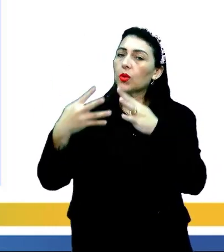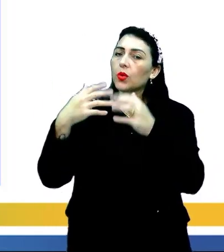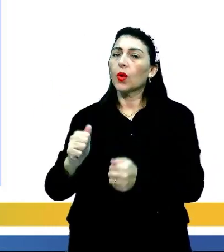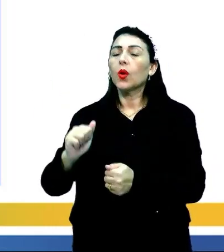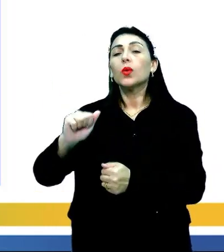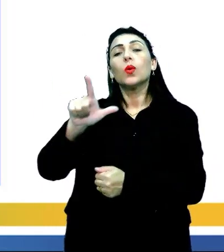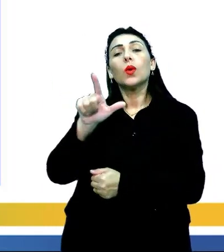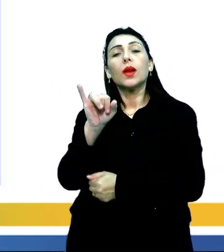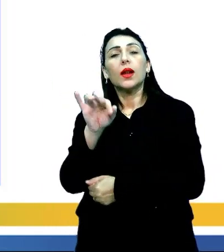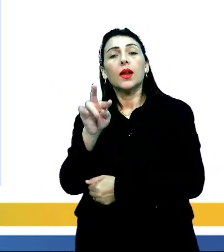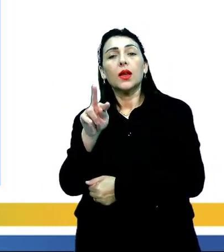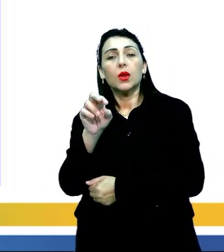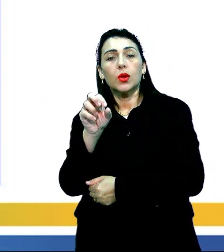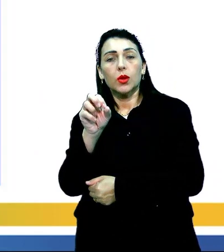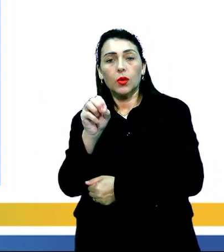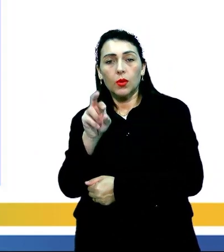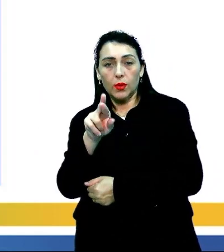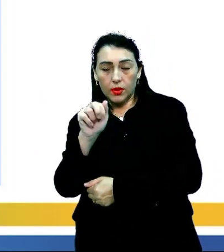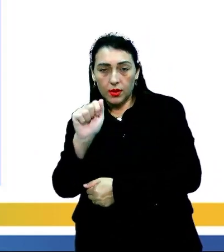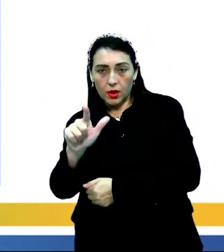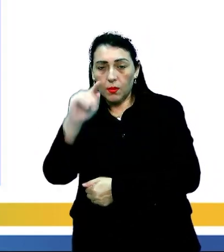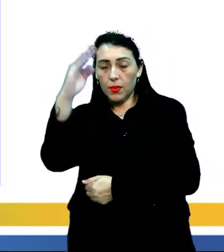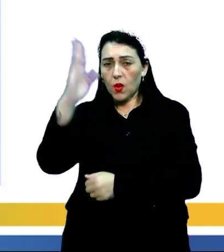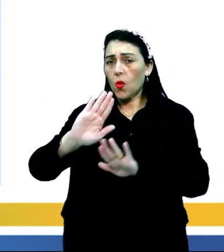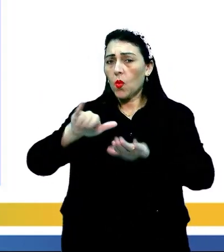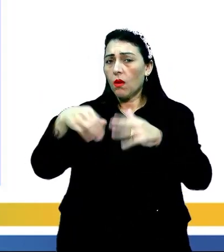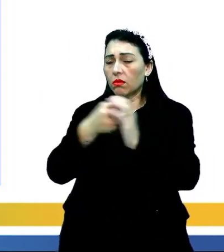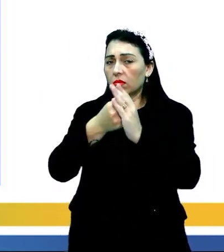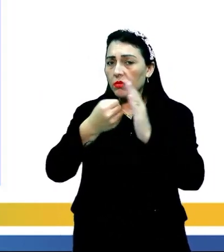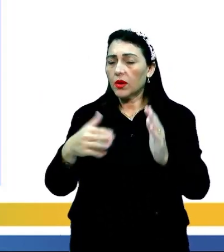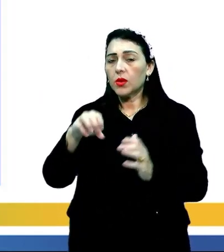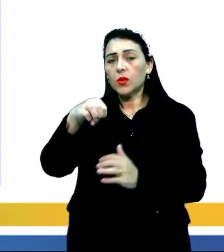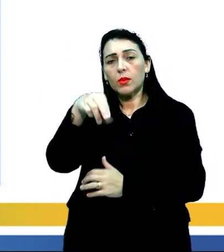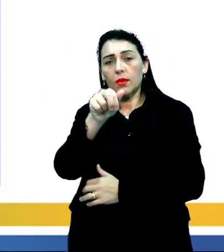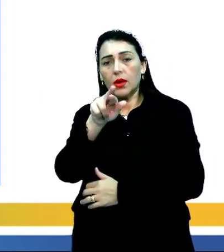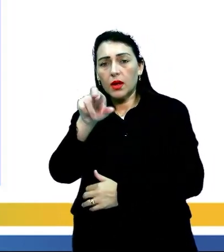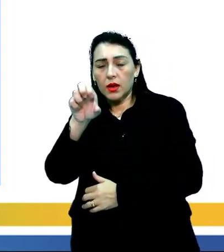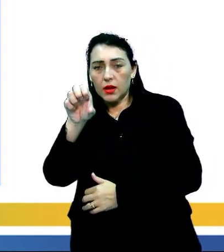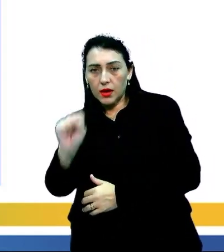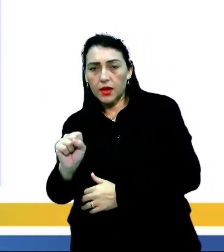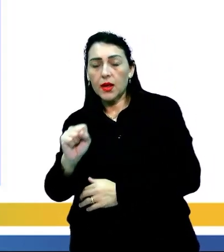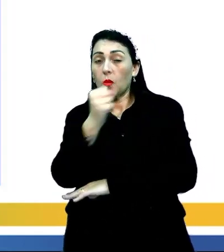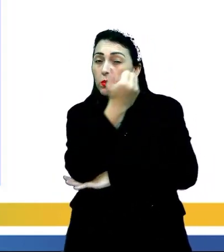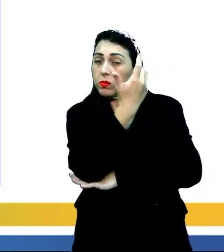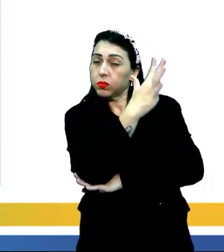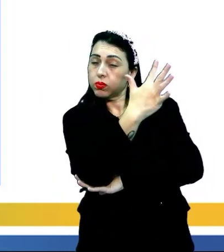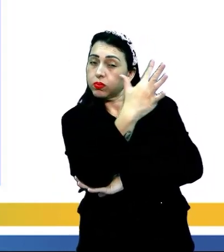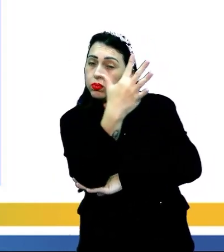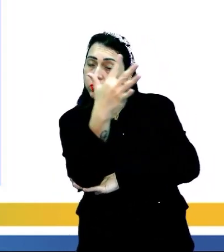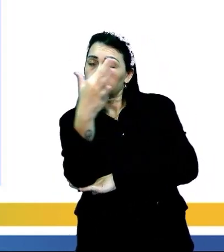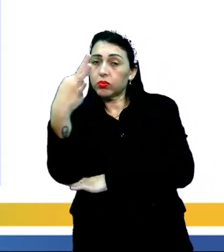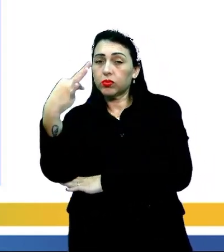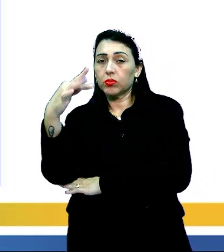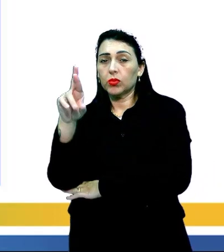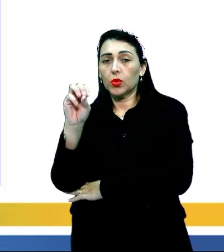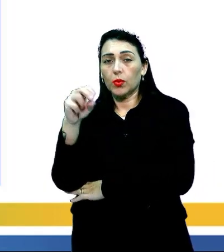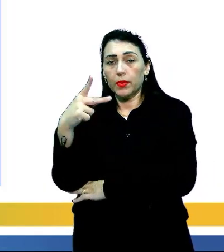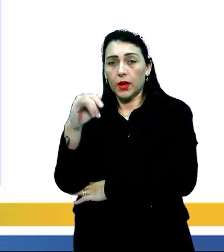litoral brasileiro. Qual seria a principal característica dos marés de morro? É uma floresta tropical,